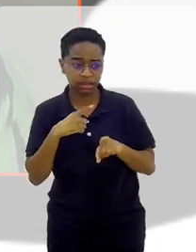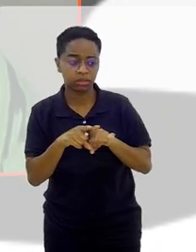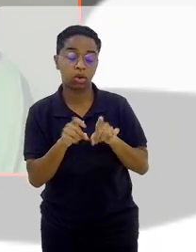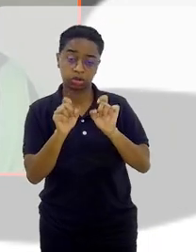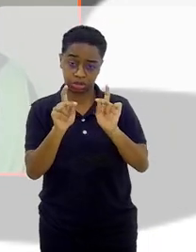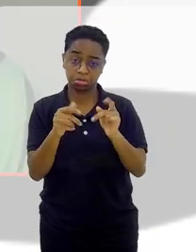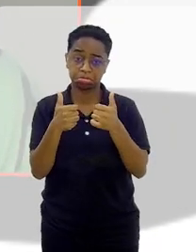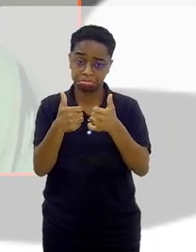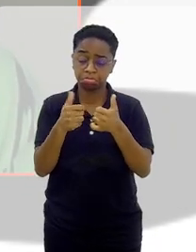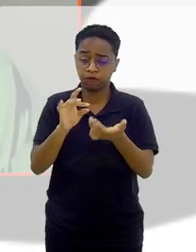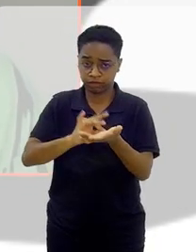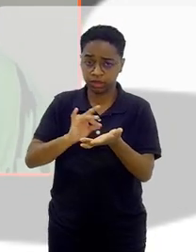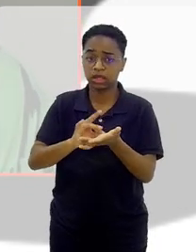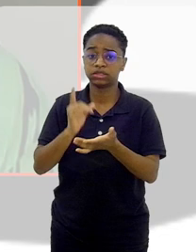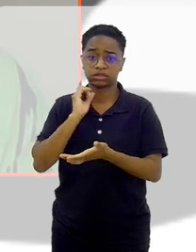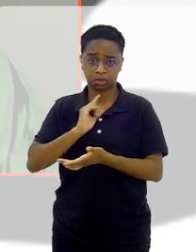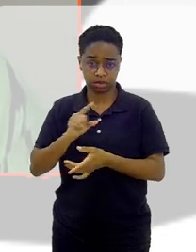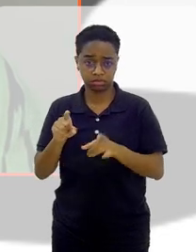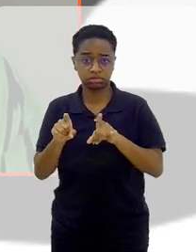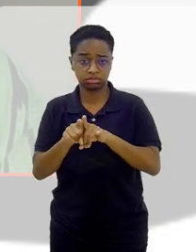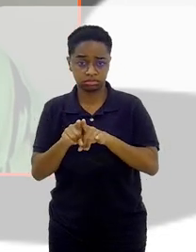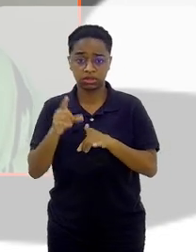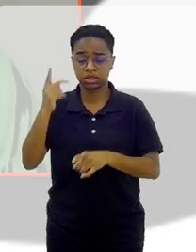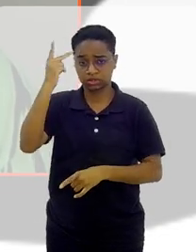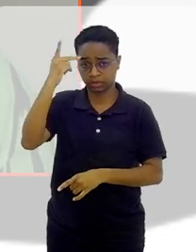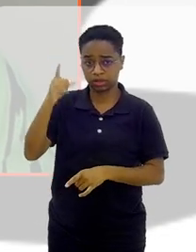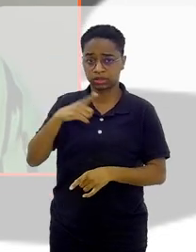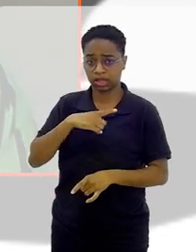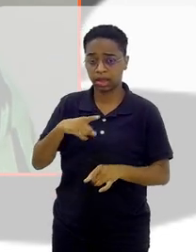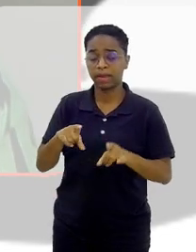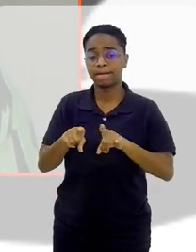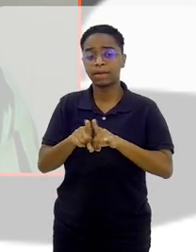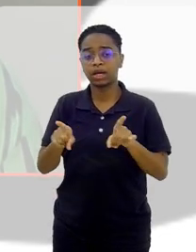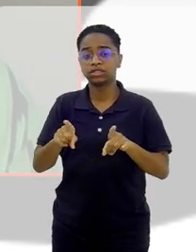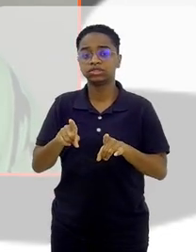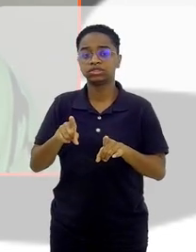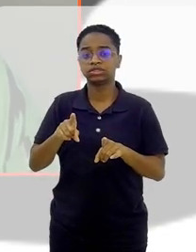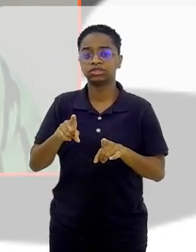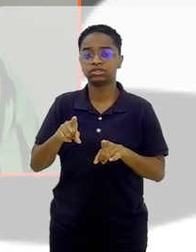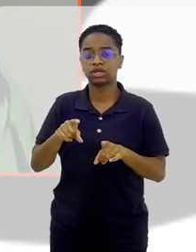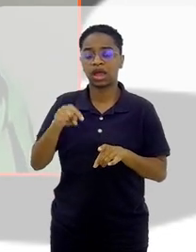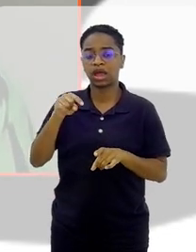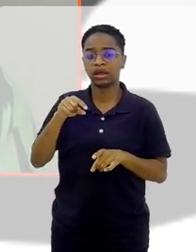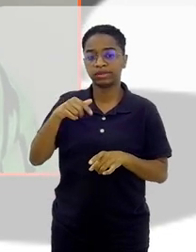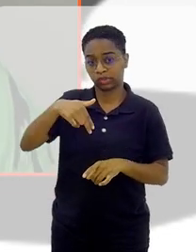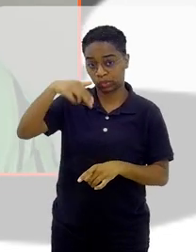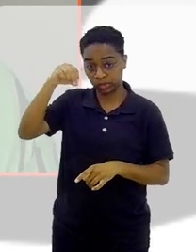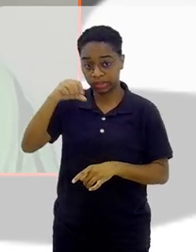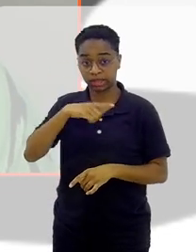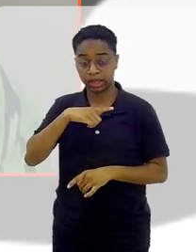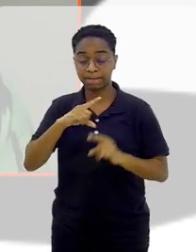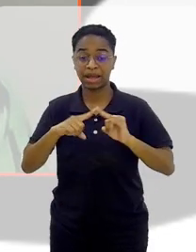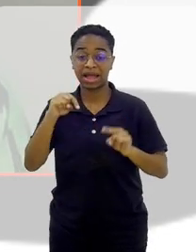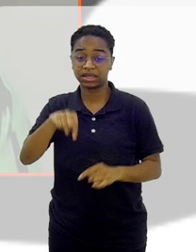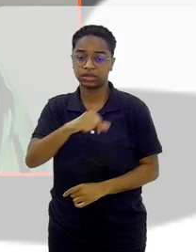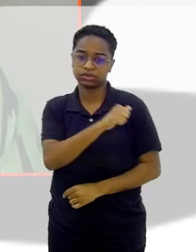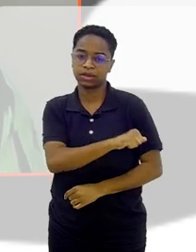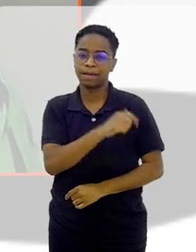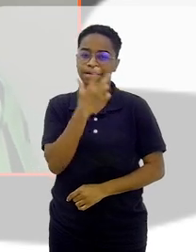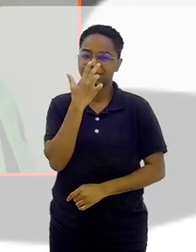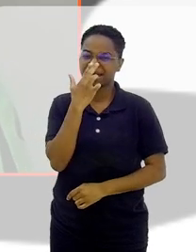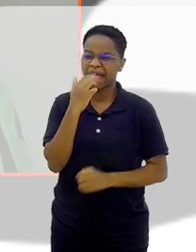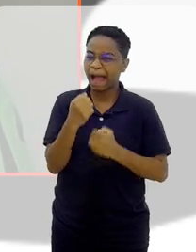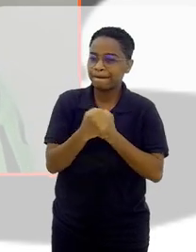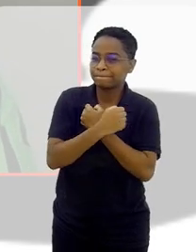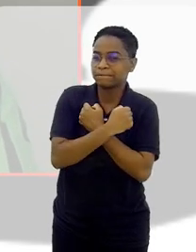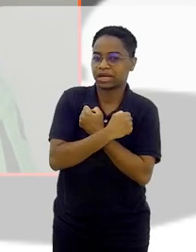tem, é verdade. São Paulo tem, Minas tem, Nordeste tem, mas o Rio de Janeiro, ele abraça muito, não sei se você sente